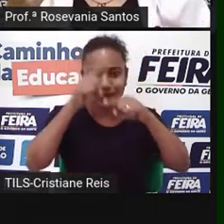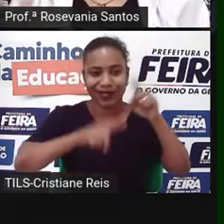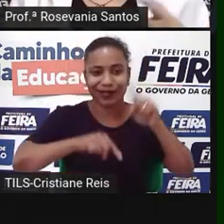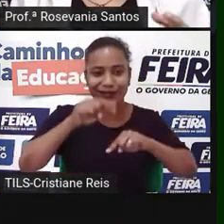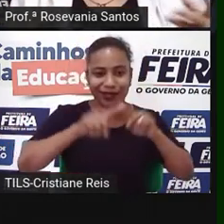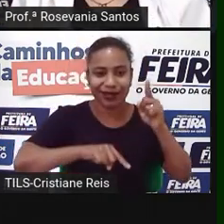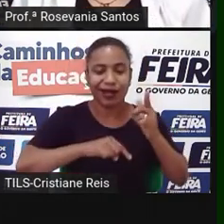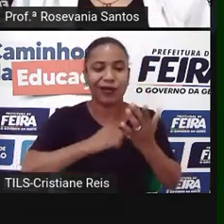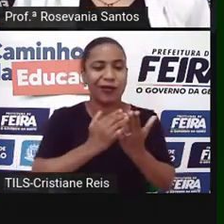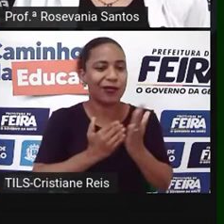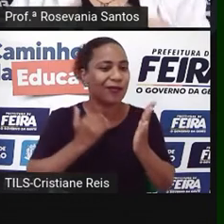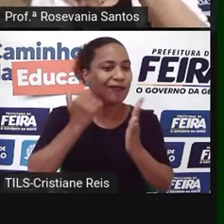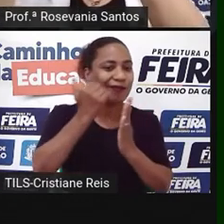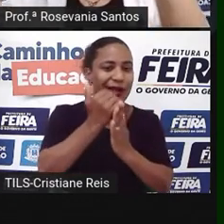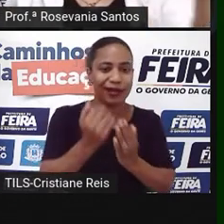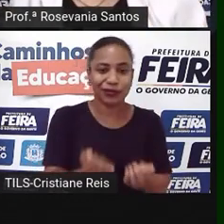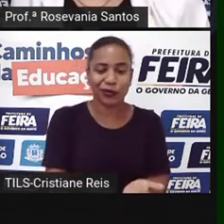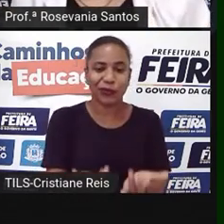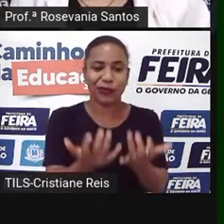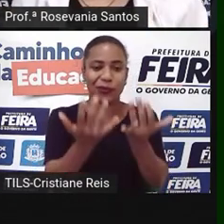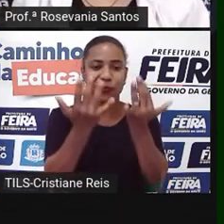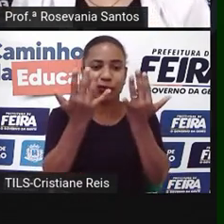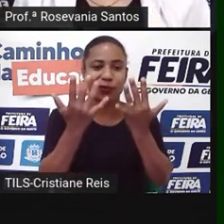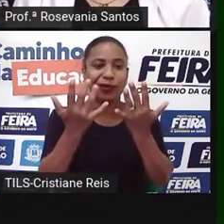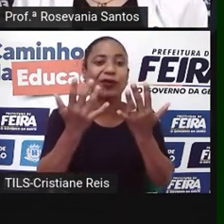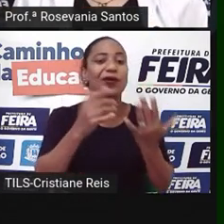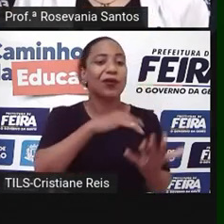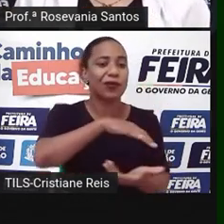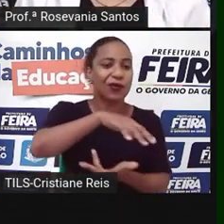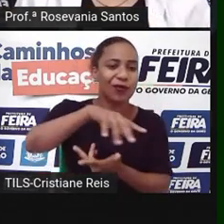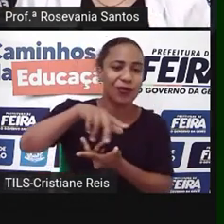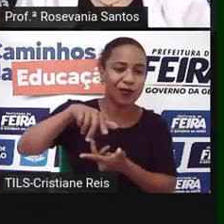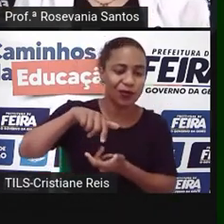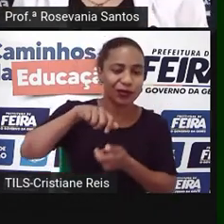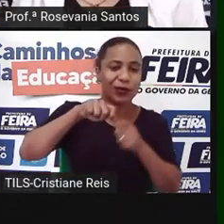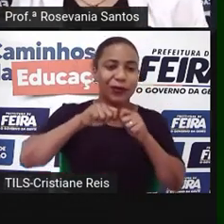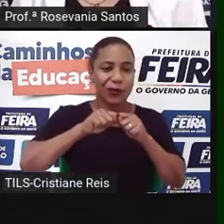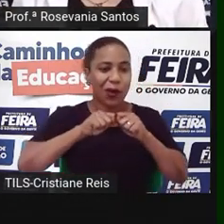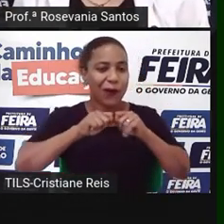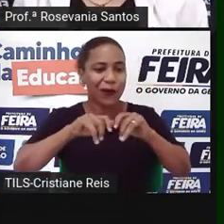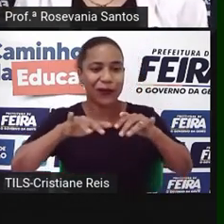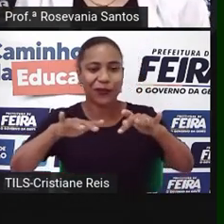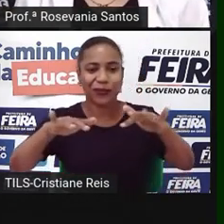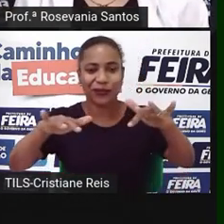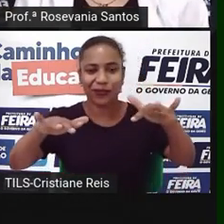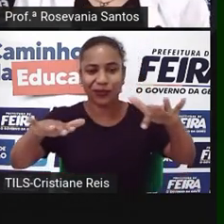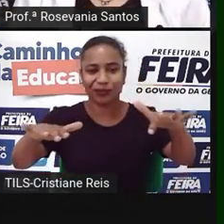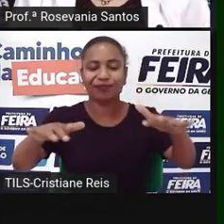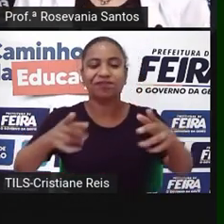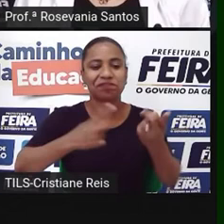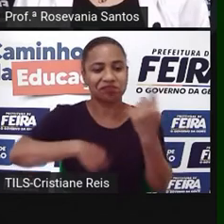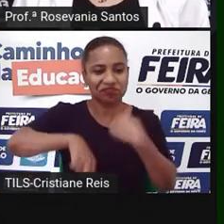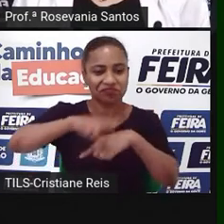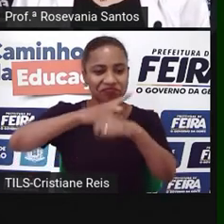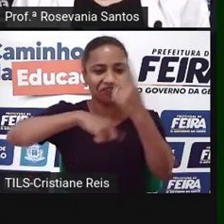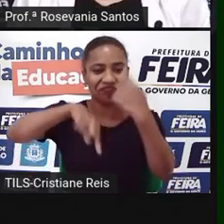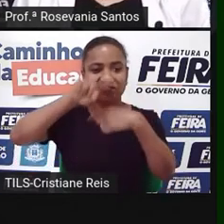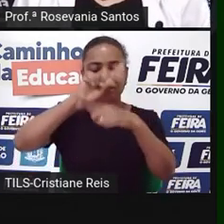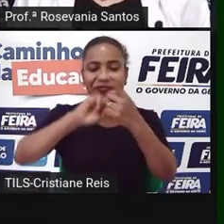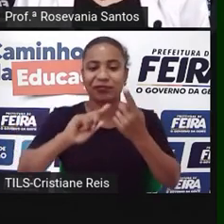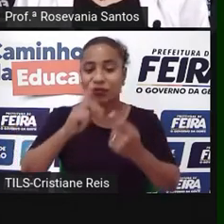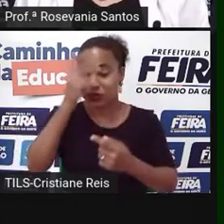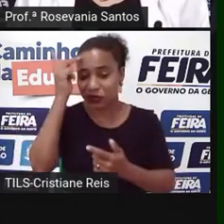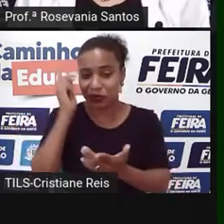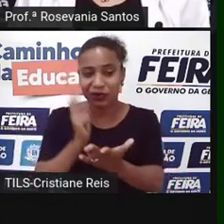inventar novos produtos e espalha para o mundo ali para poder fabricar e também, né? Para poder consumir esses